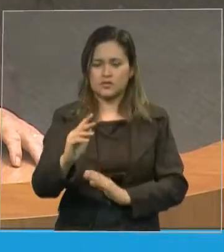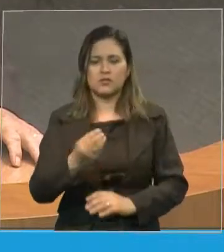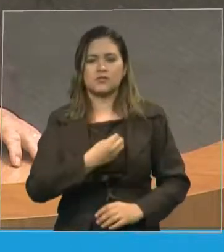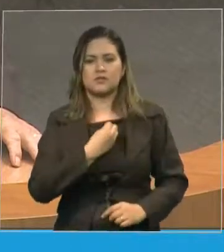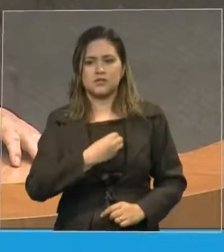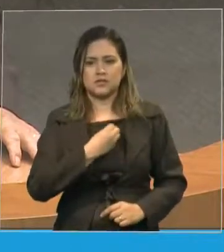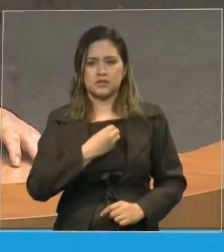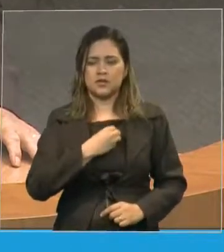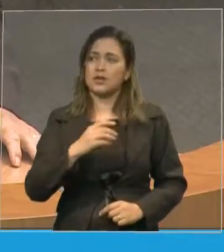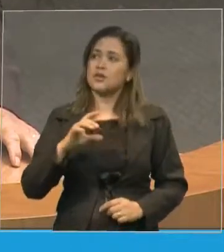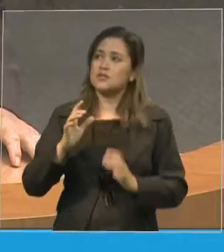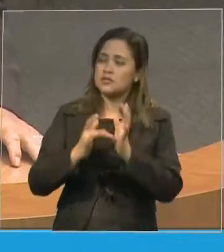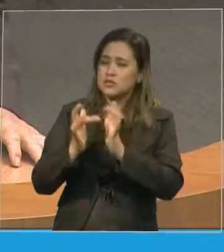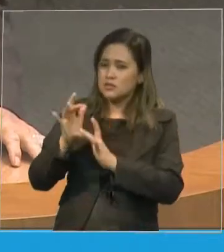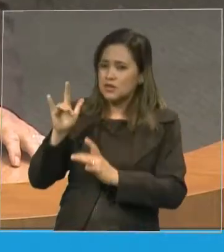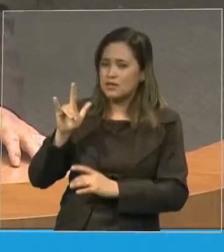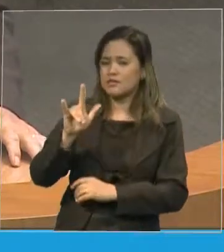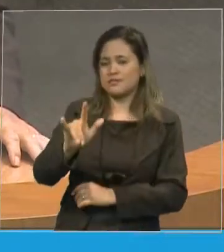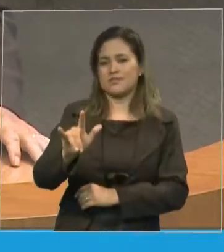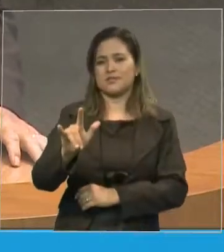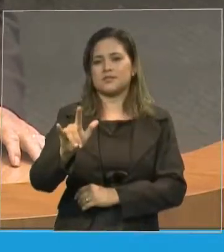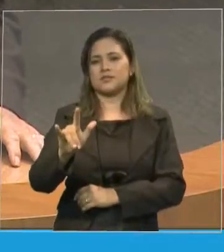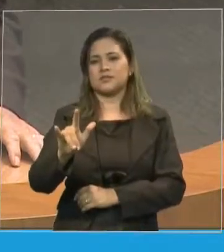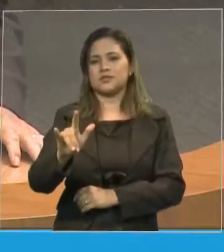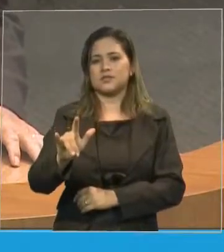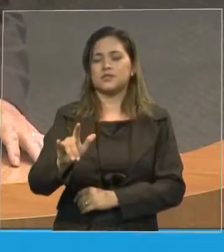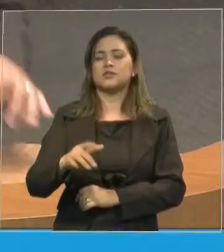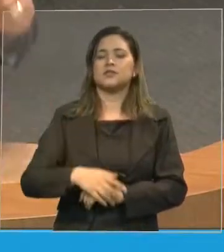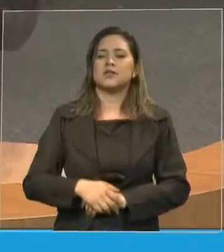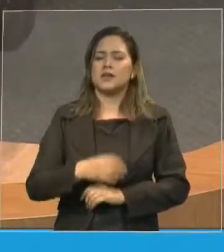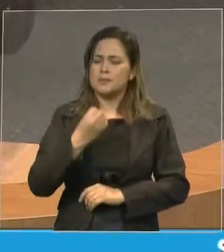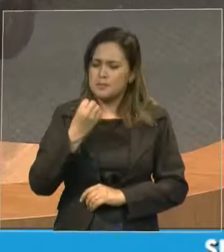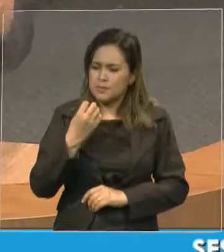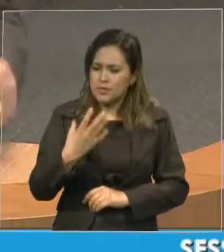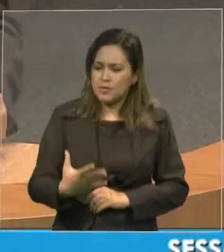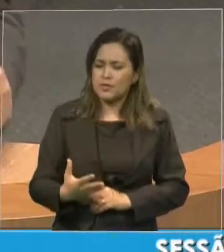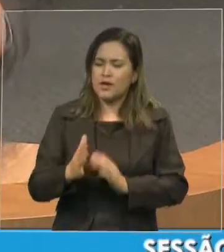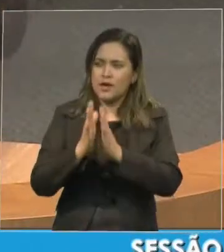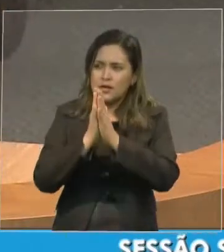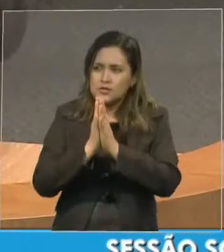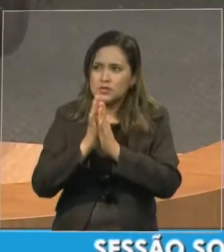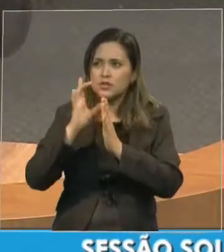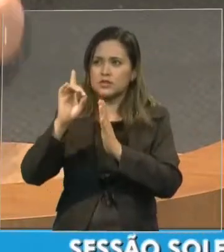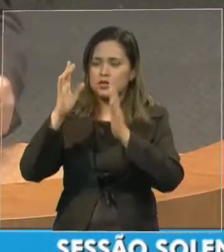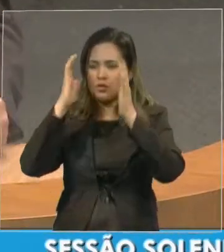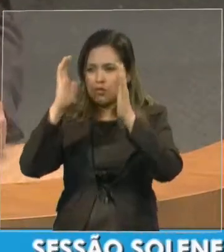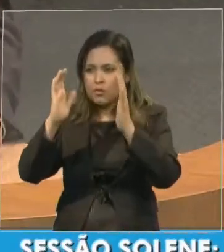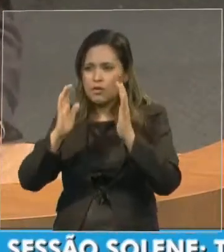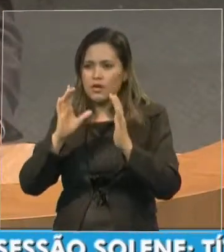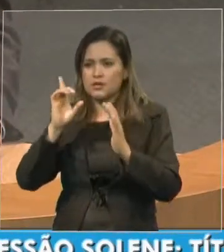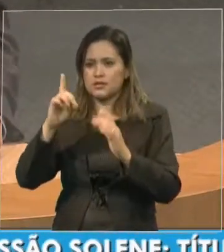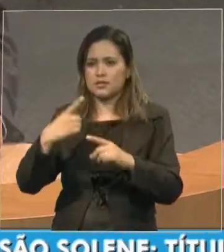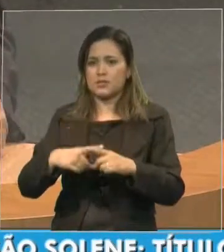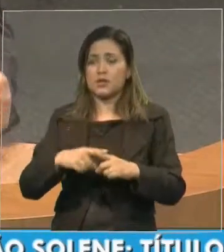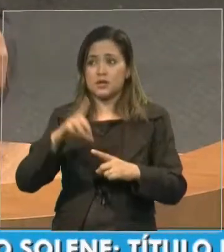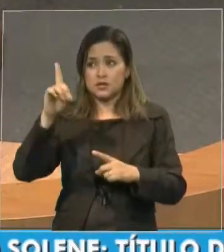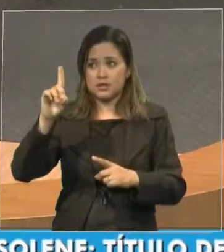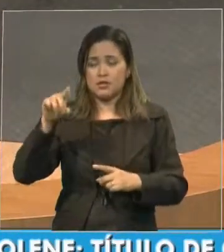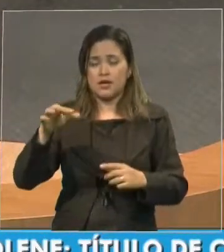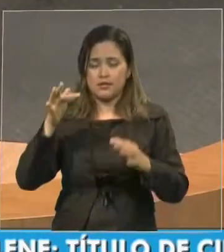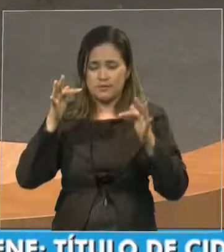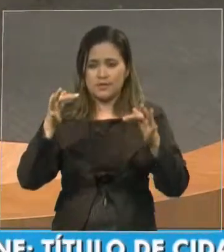o ama vale a pena adorar este Deus e honrar porque ele é fiel amém